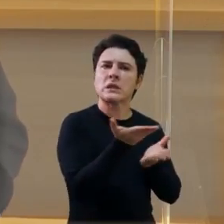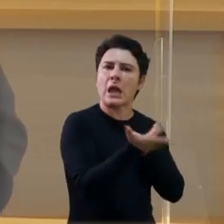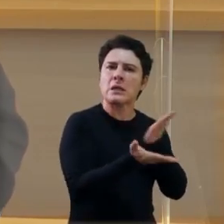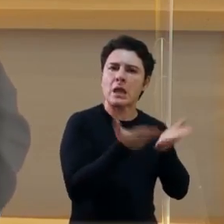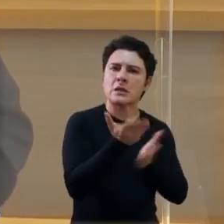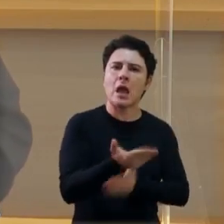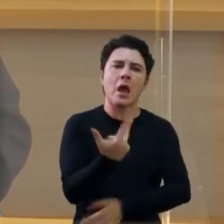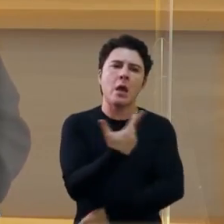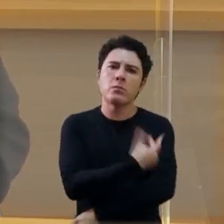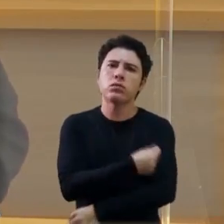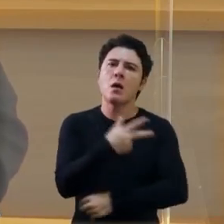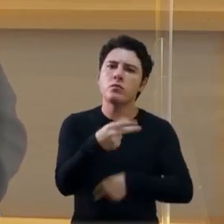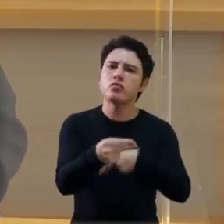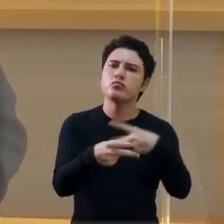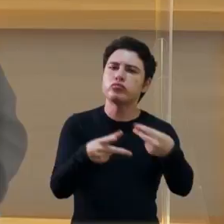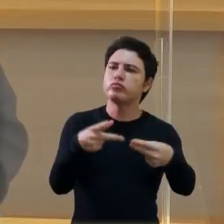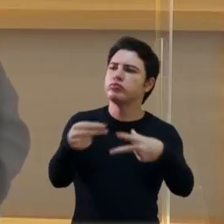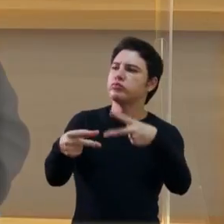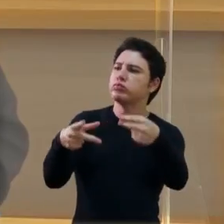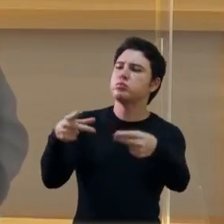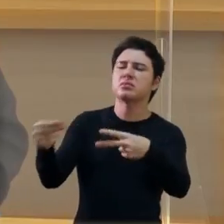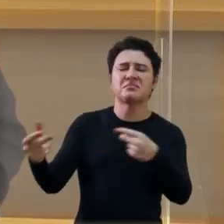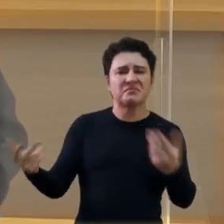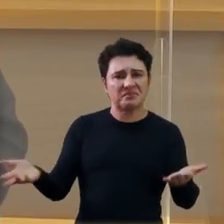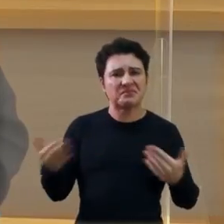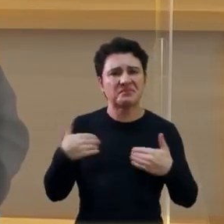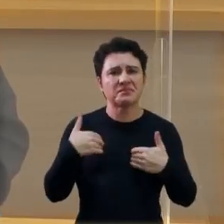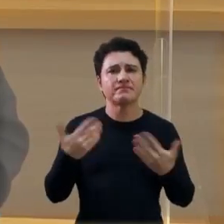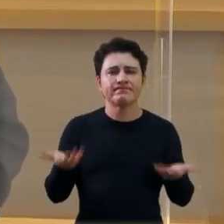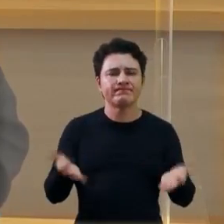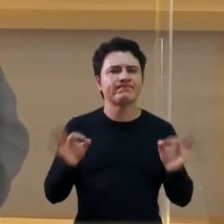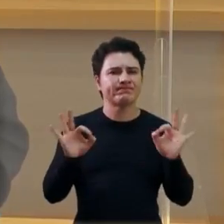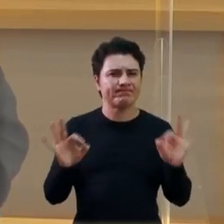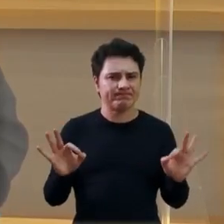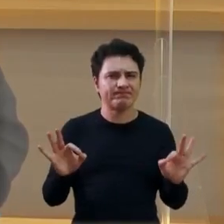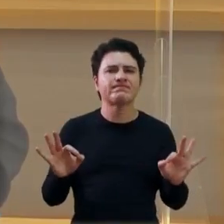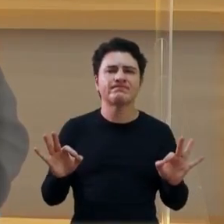vacinando. Então, eu quero muito, muito, muito